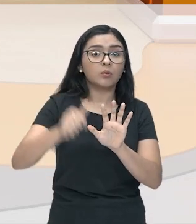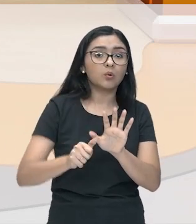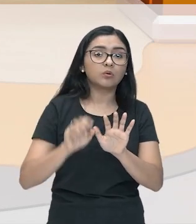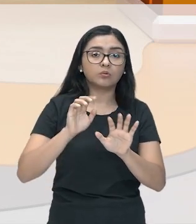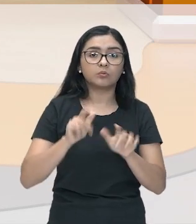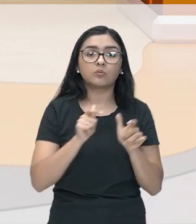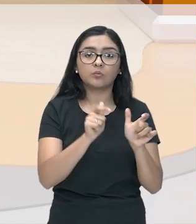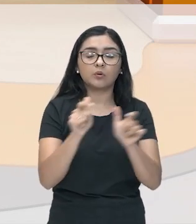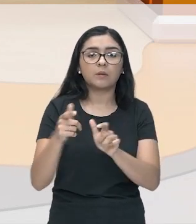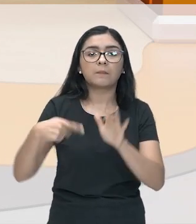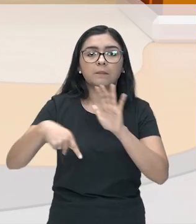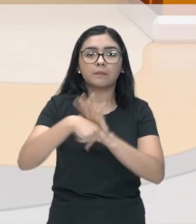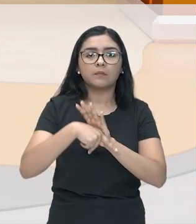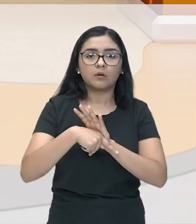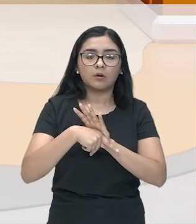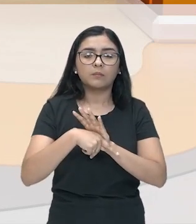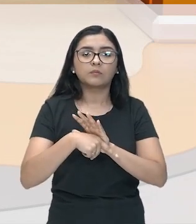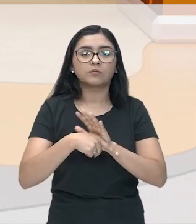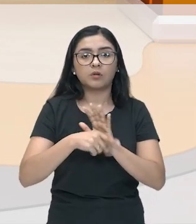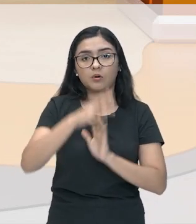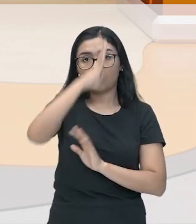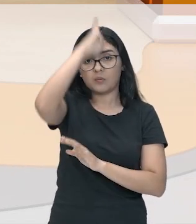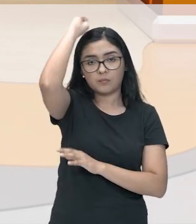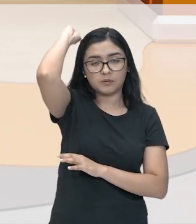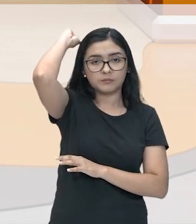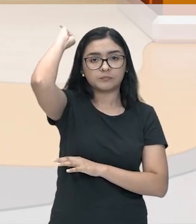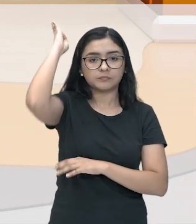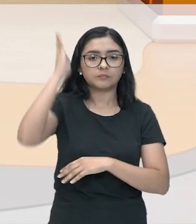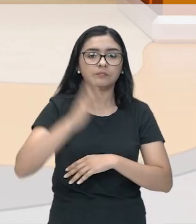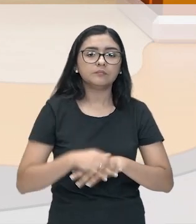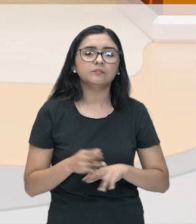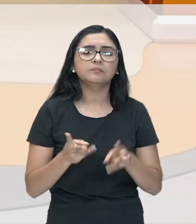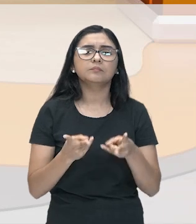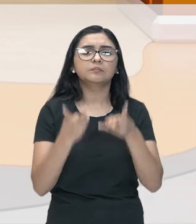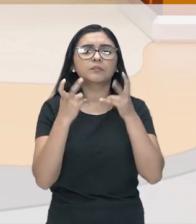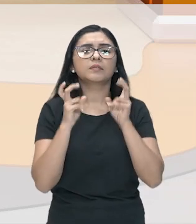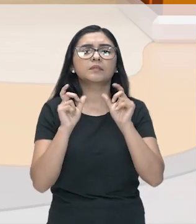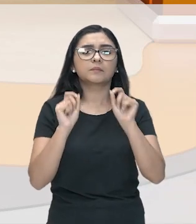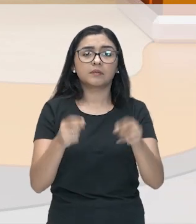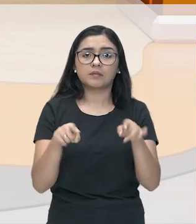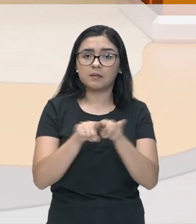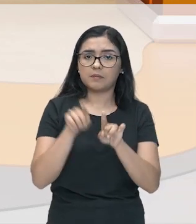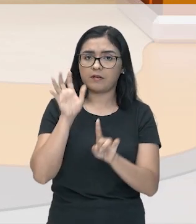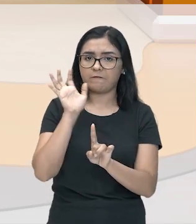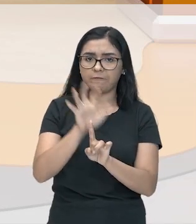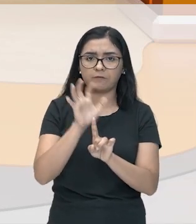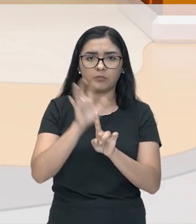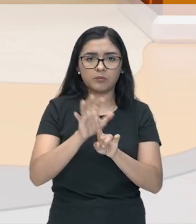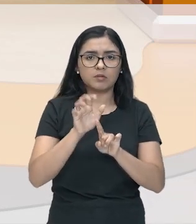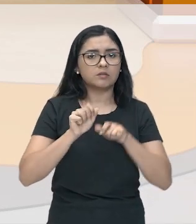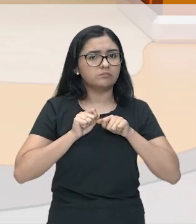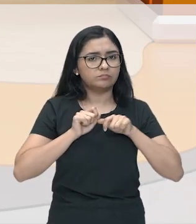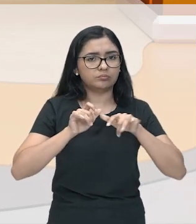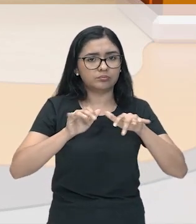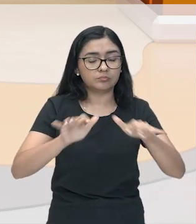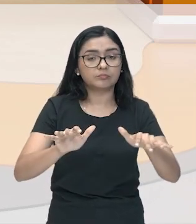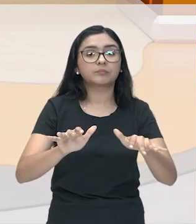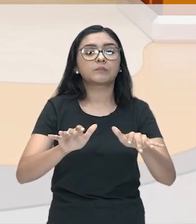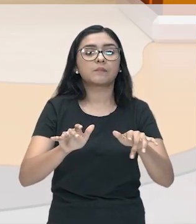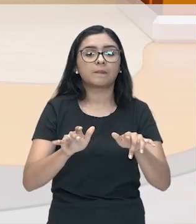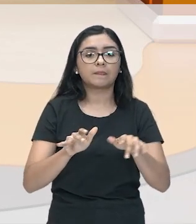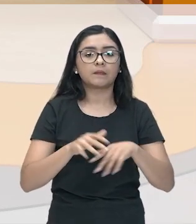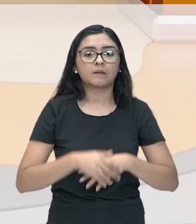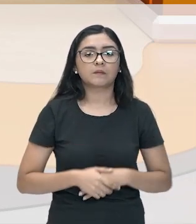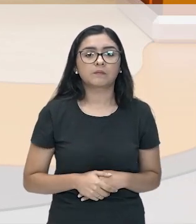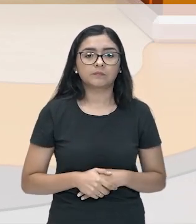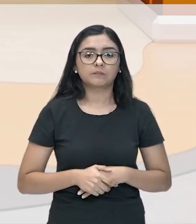do Império Romano. E aí, percebam que a influência também vai ser gigantesca agora, mais do que nunca,